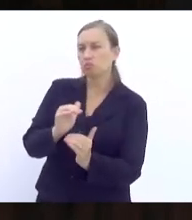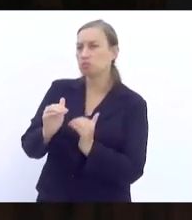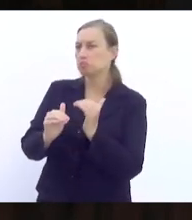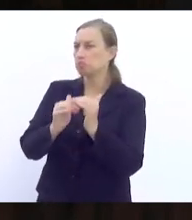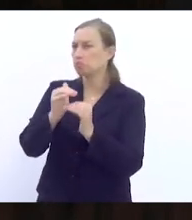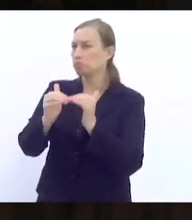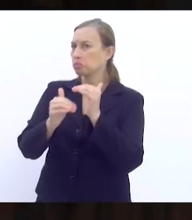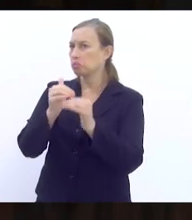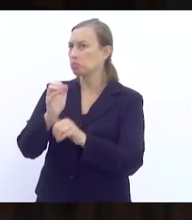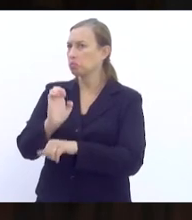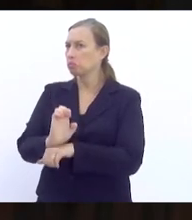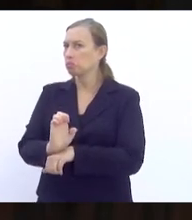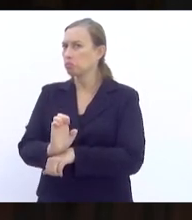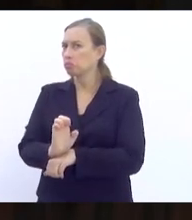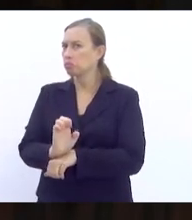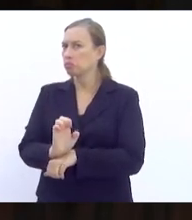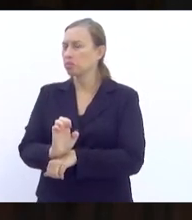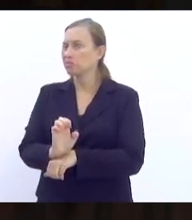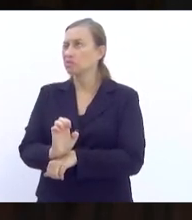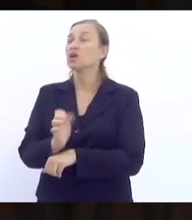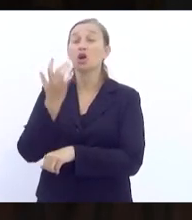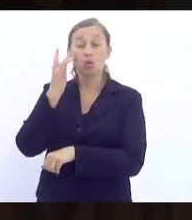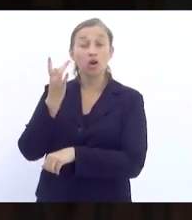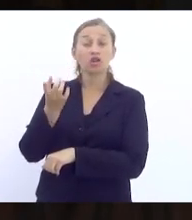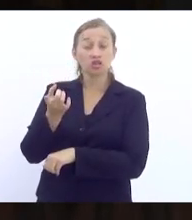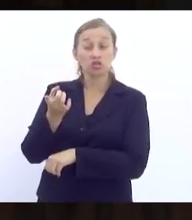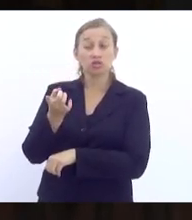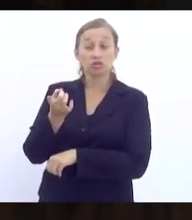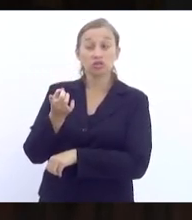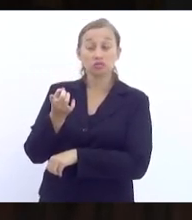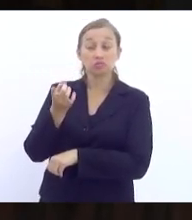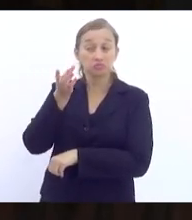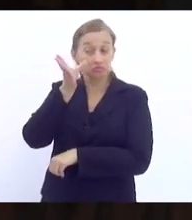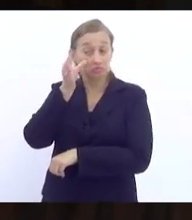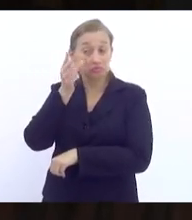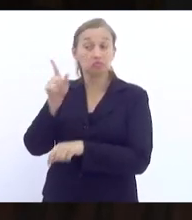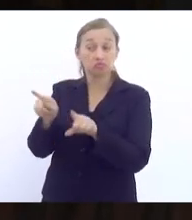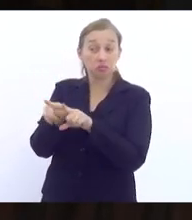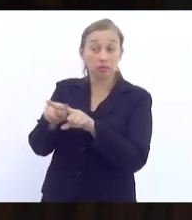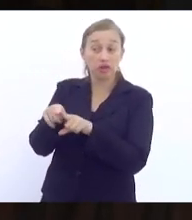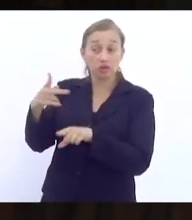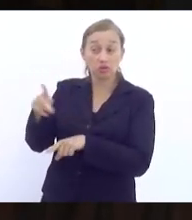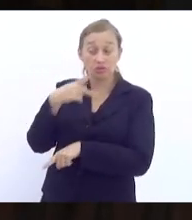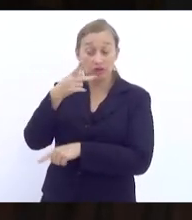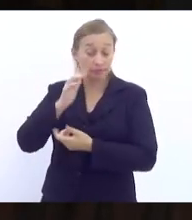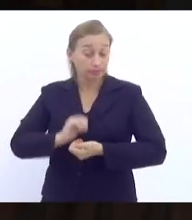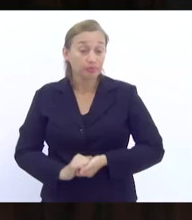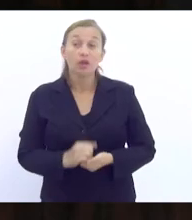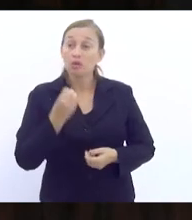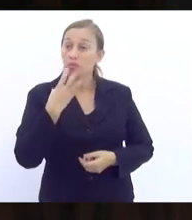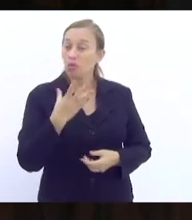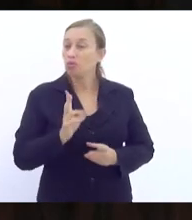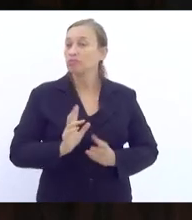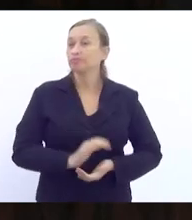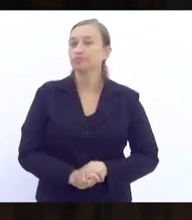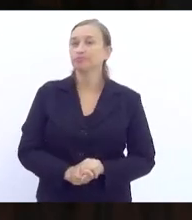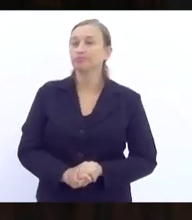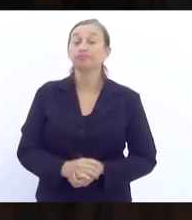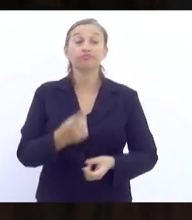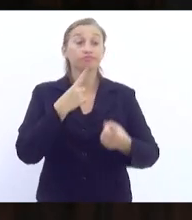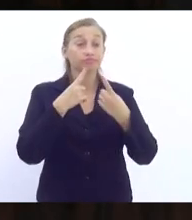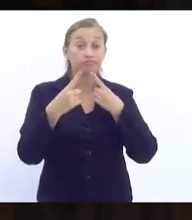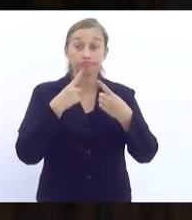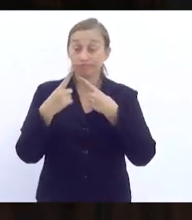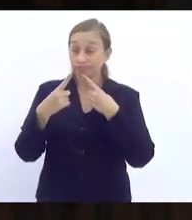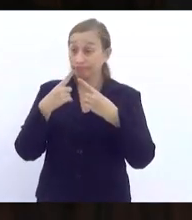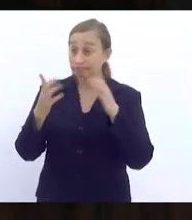do Estado. Achei também bastante interessante essa apoderação. Bom, vamos ao nosso debate.